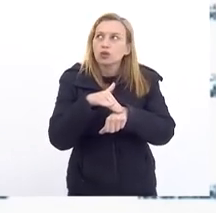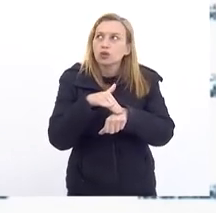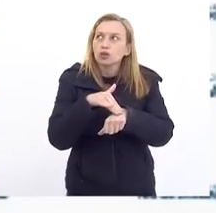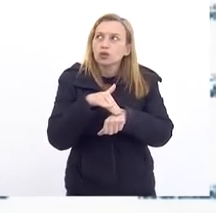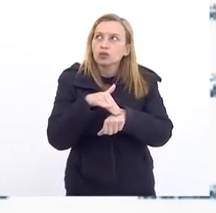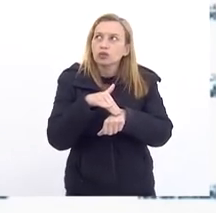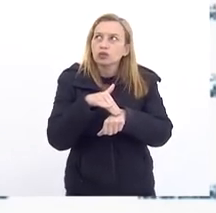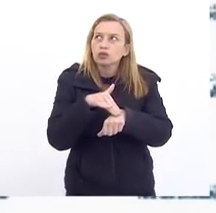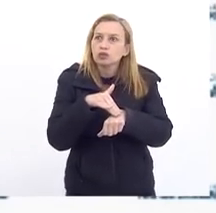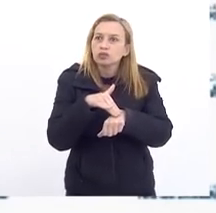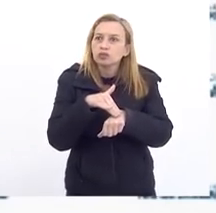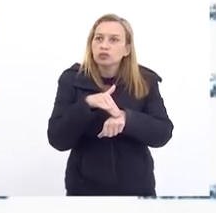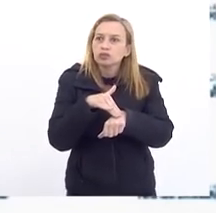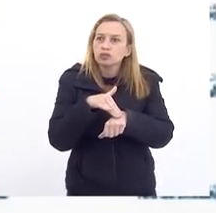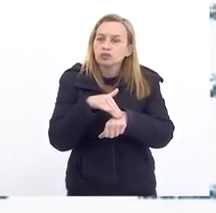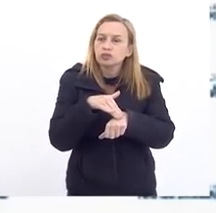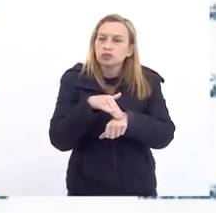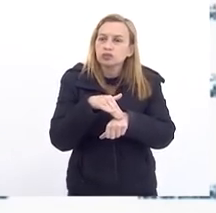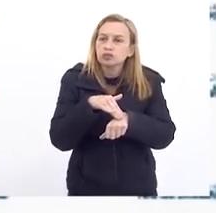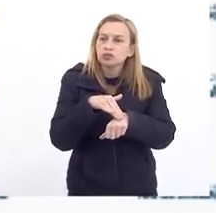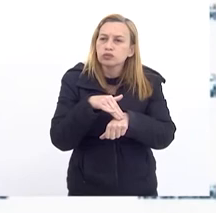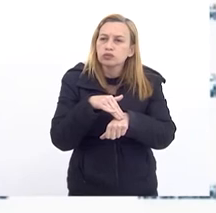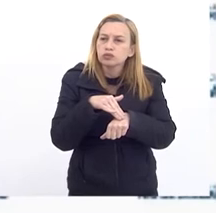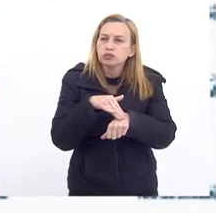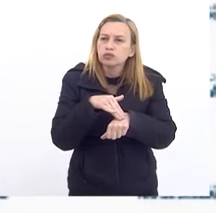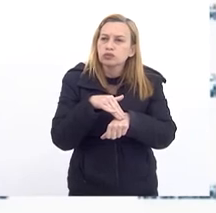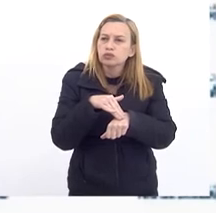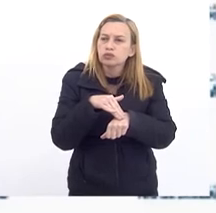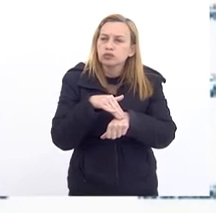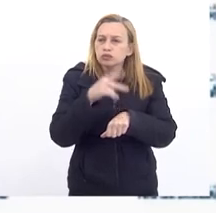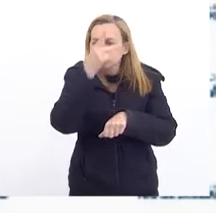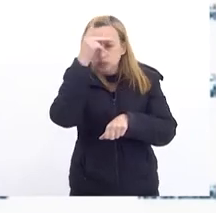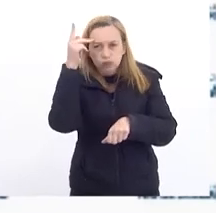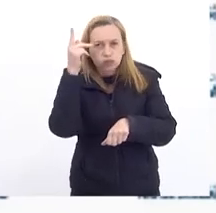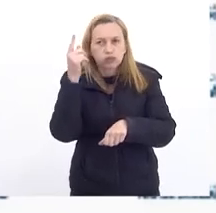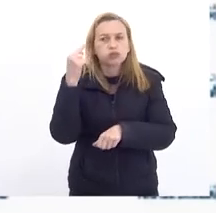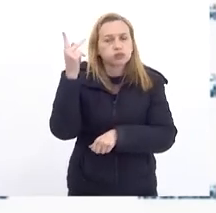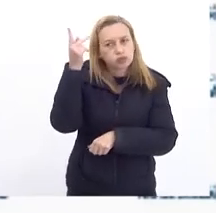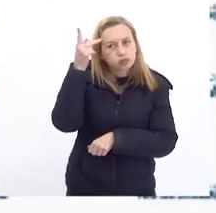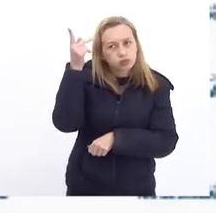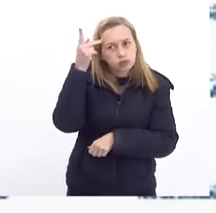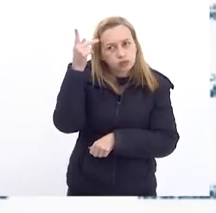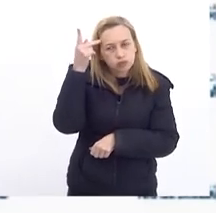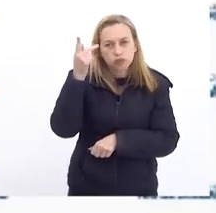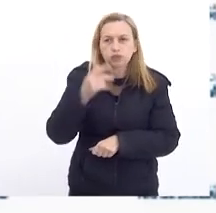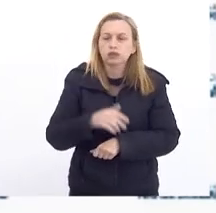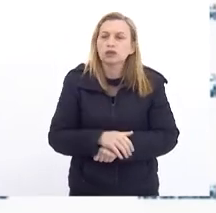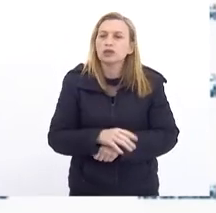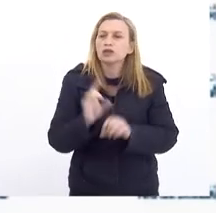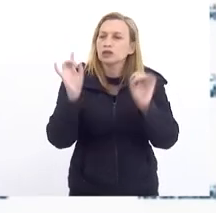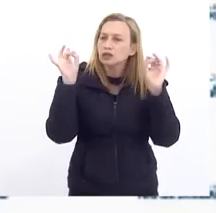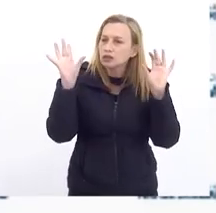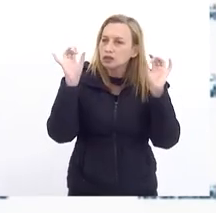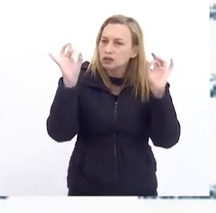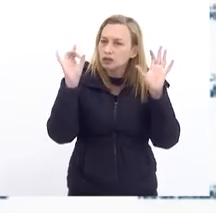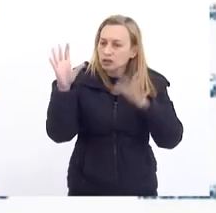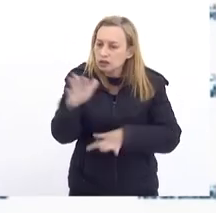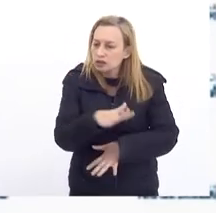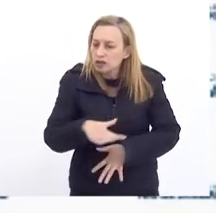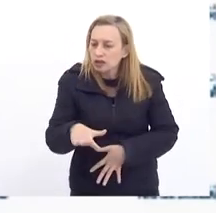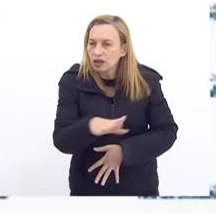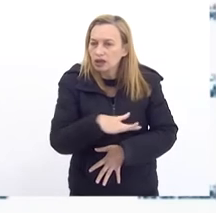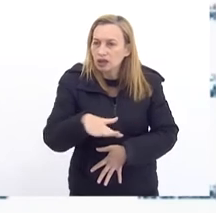Pessoal De São Paulo Especialistas Na área